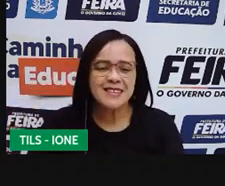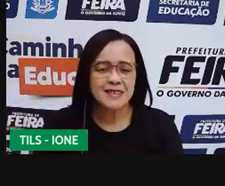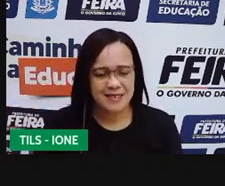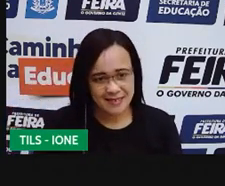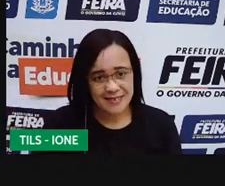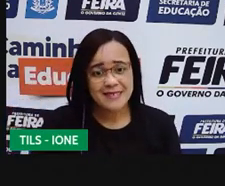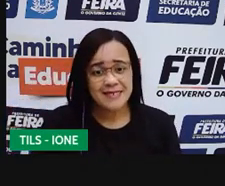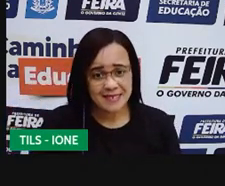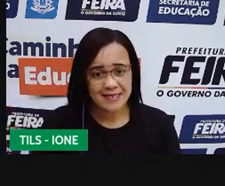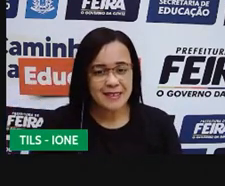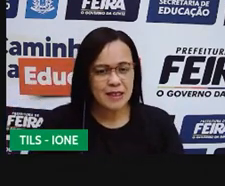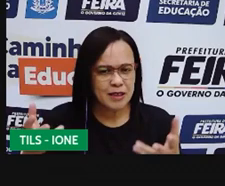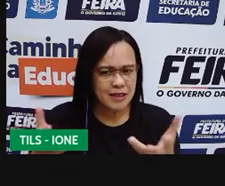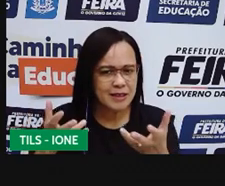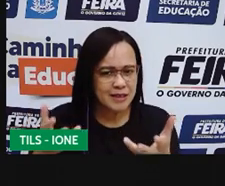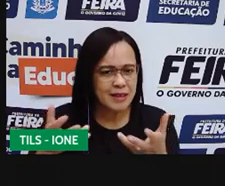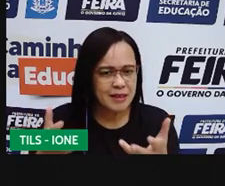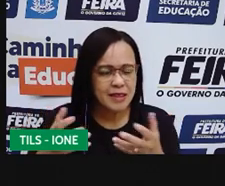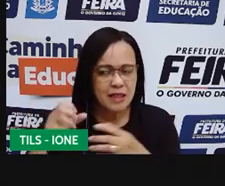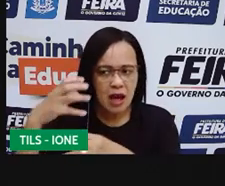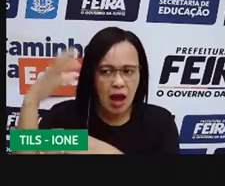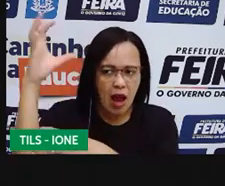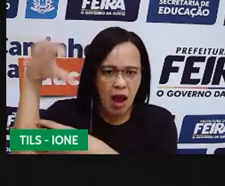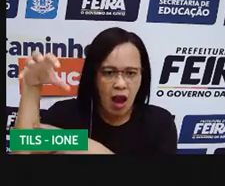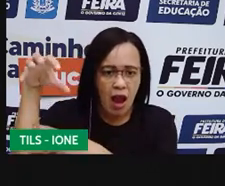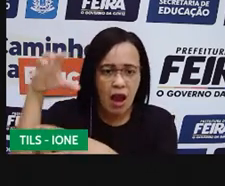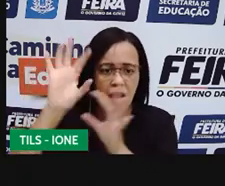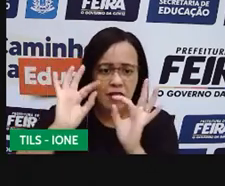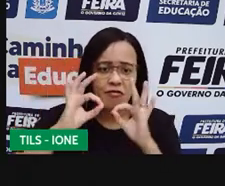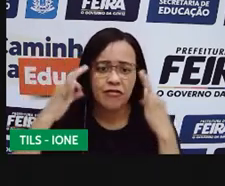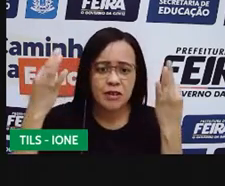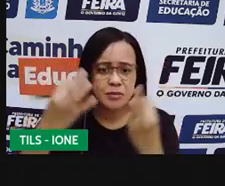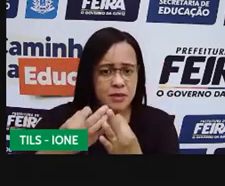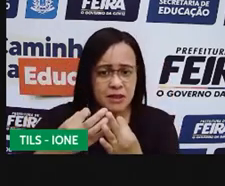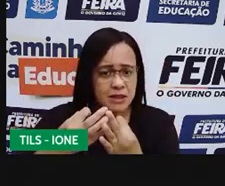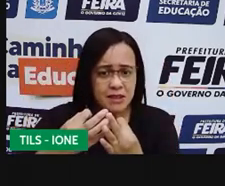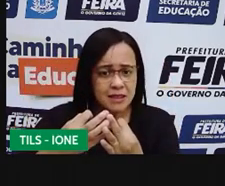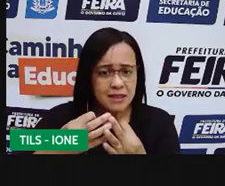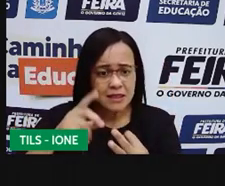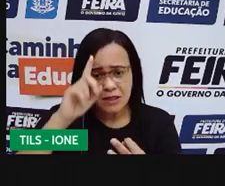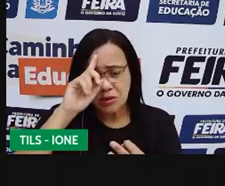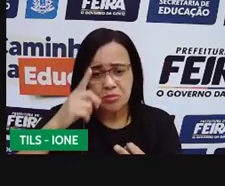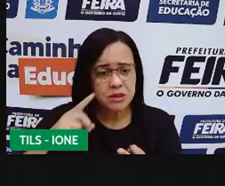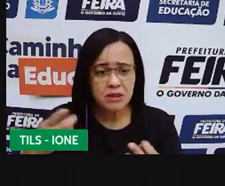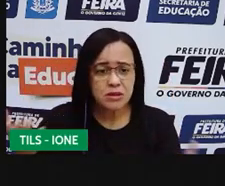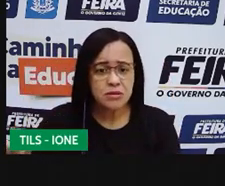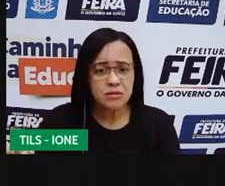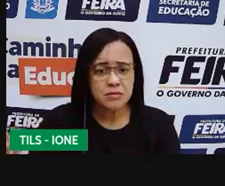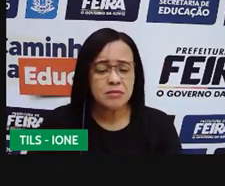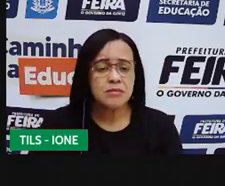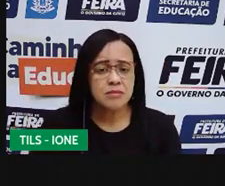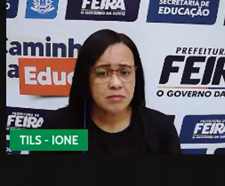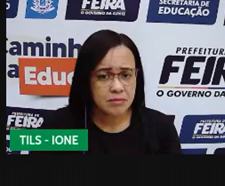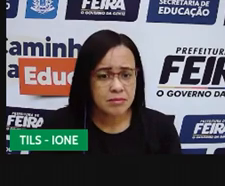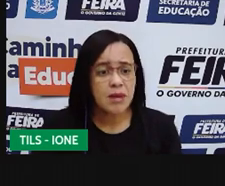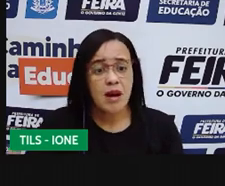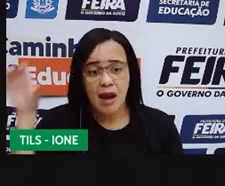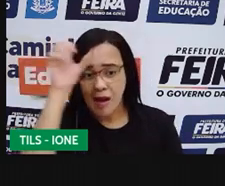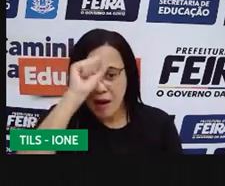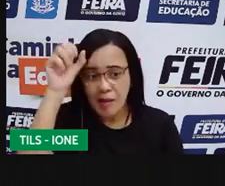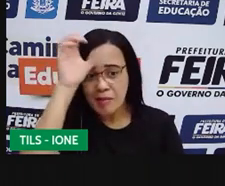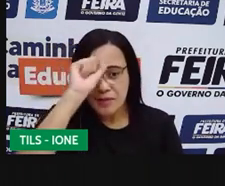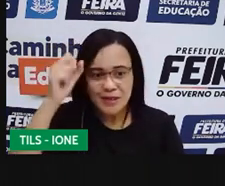Então, queríamos montar uma árvore genealógica, e não fizemos só isso. Além disso, aprendemos muita